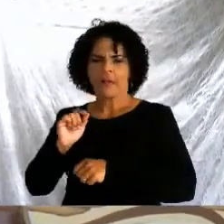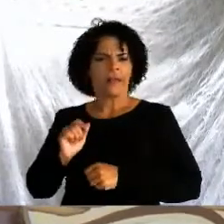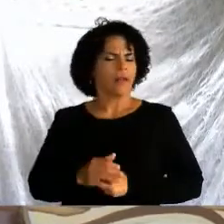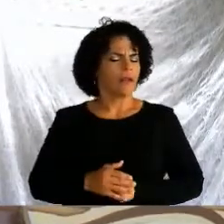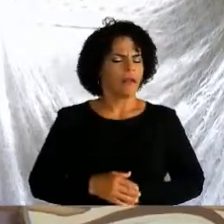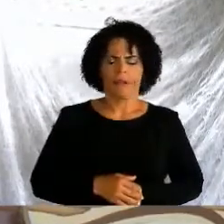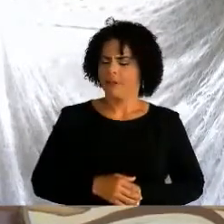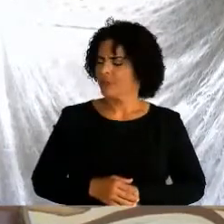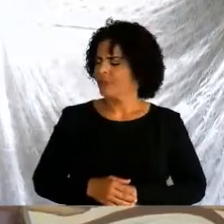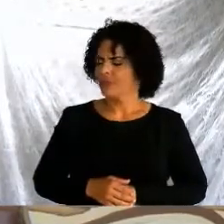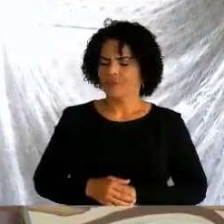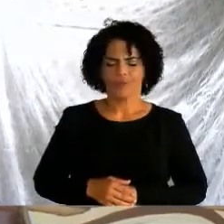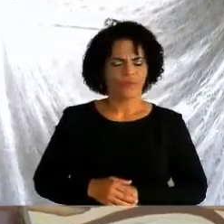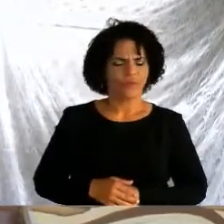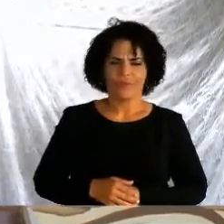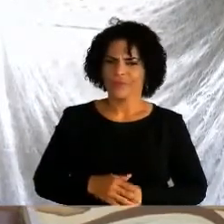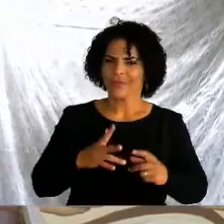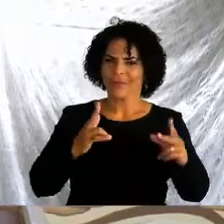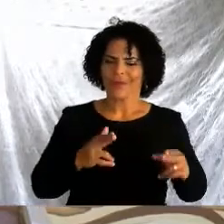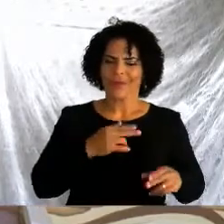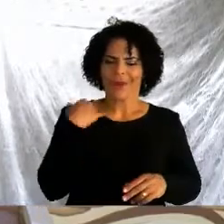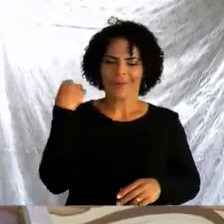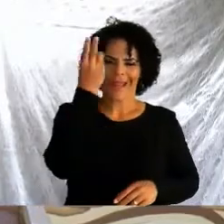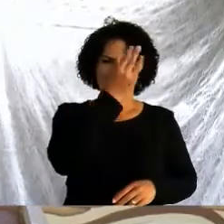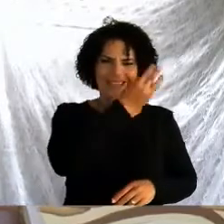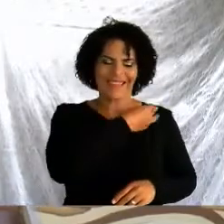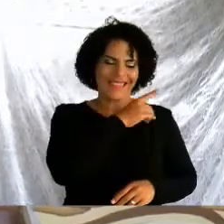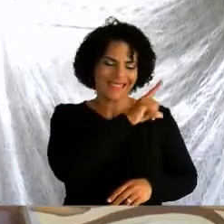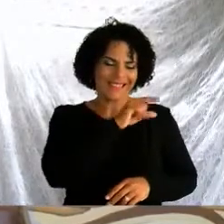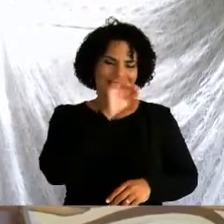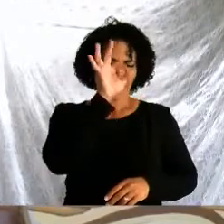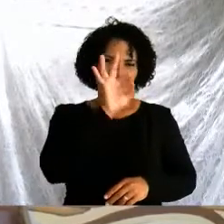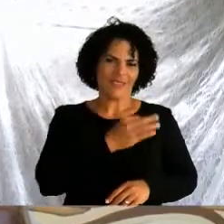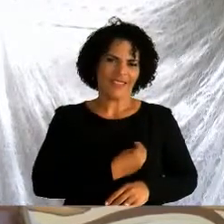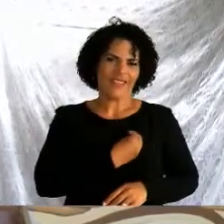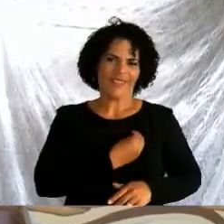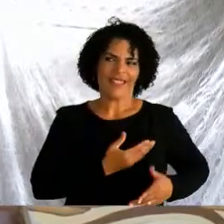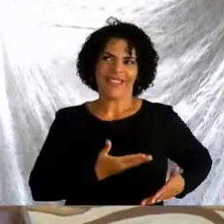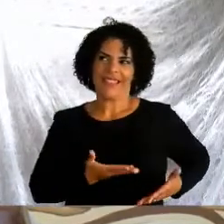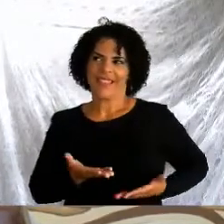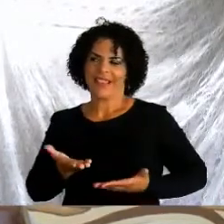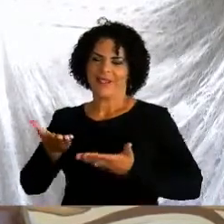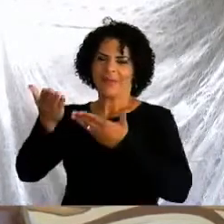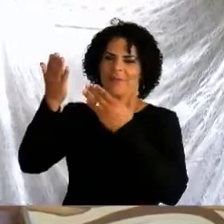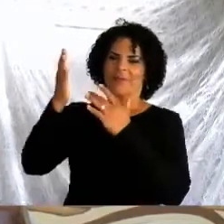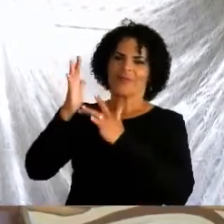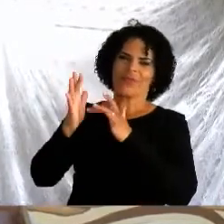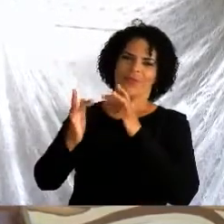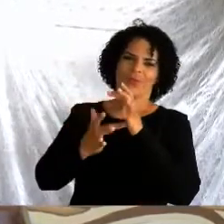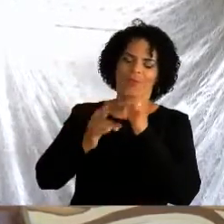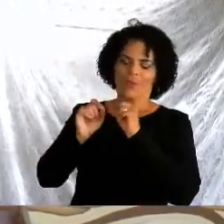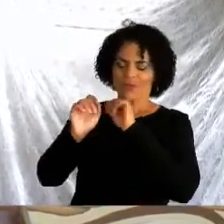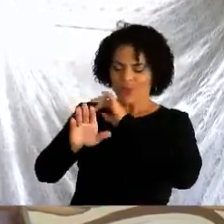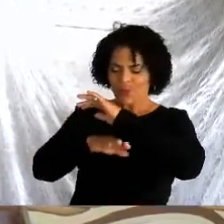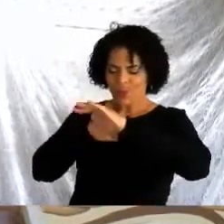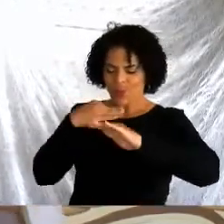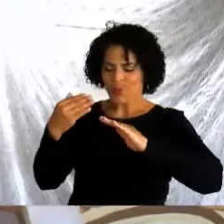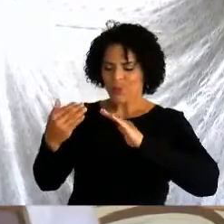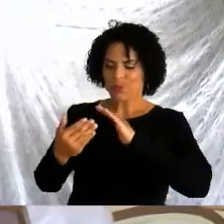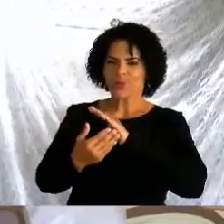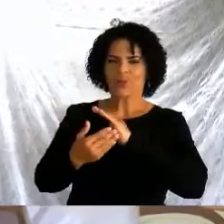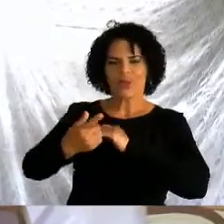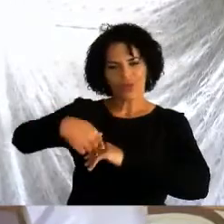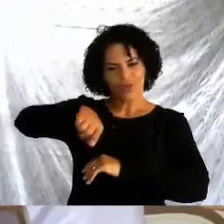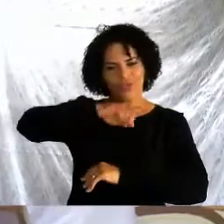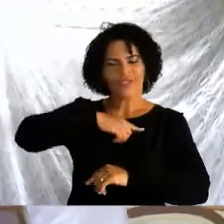resta dúvida, a alegria que podemos ter na vida está proporcionada ao